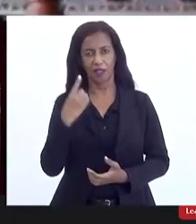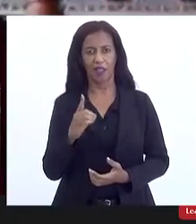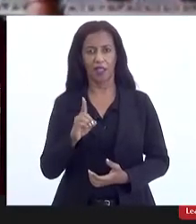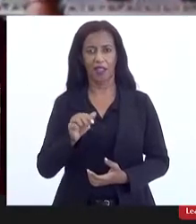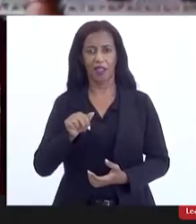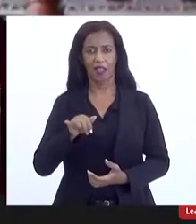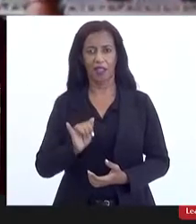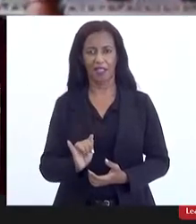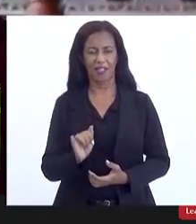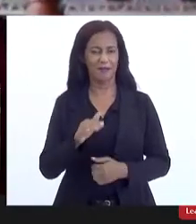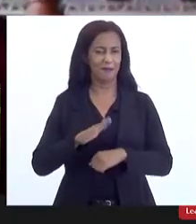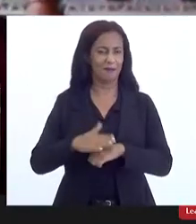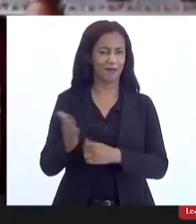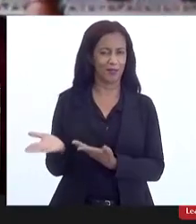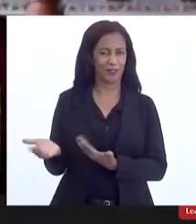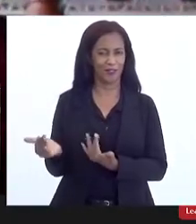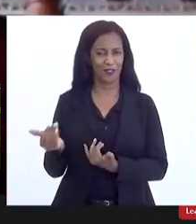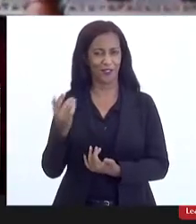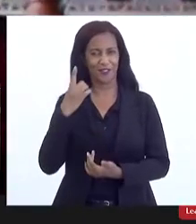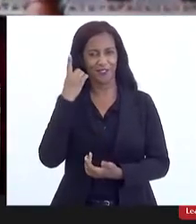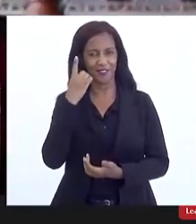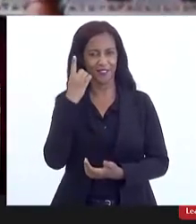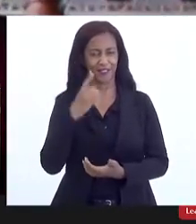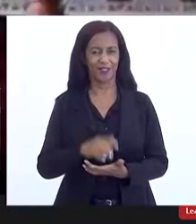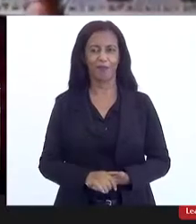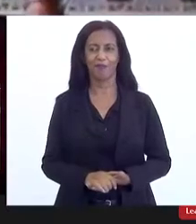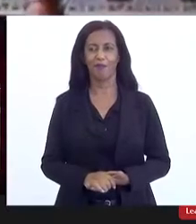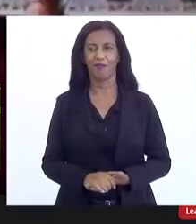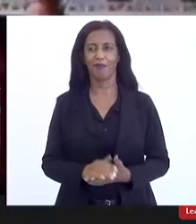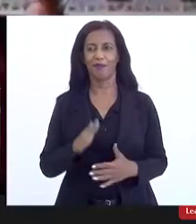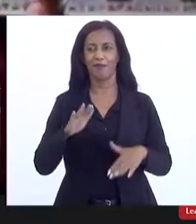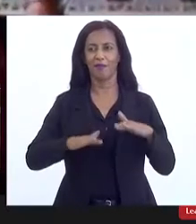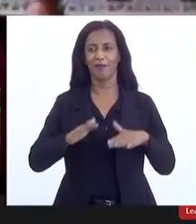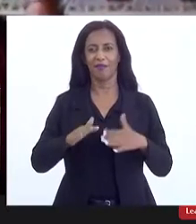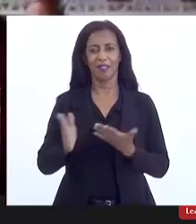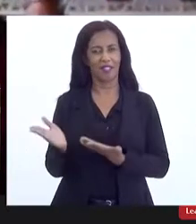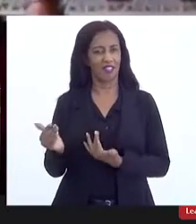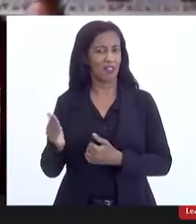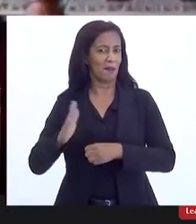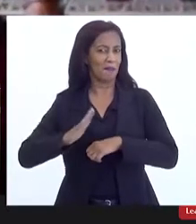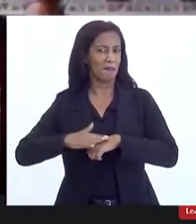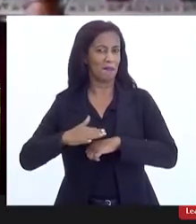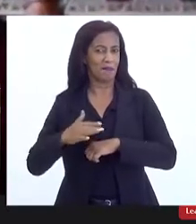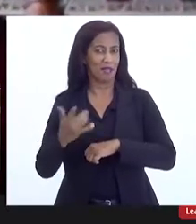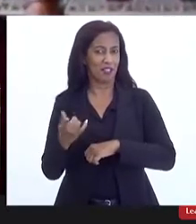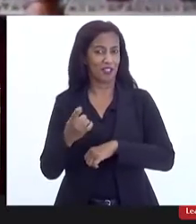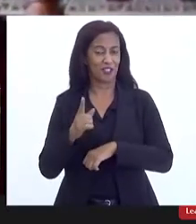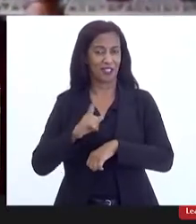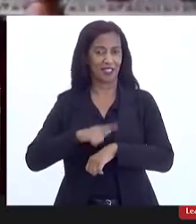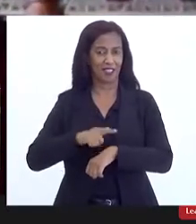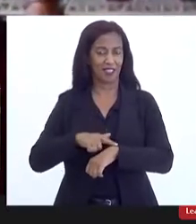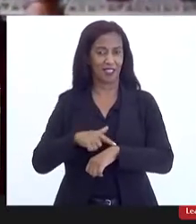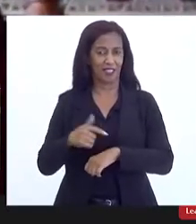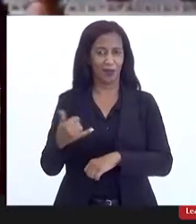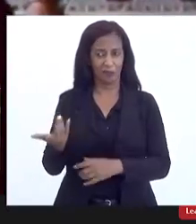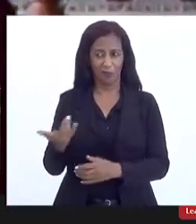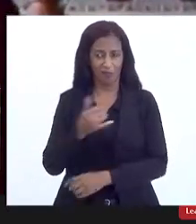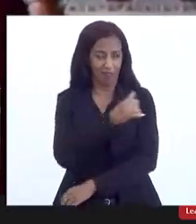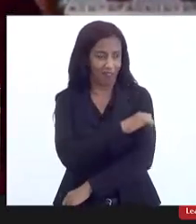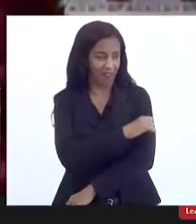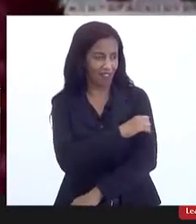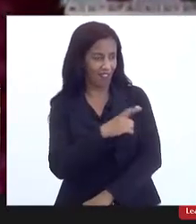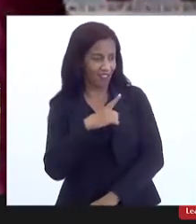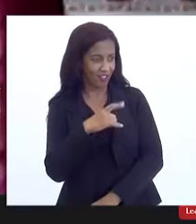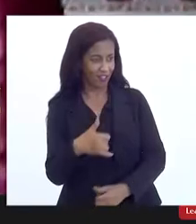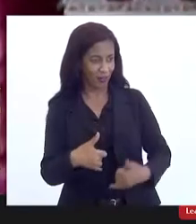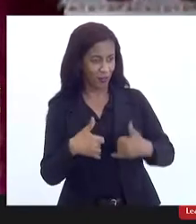nossa deputada mais jovem no parlamento. embora a gente seja jovem há mais tempo, Rejane? A gente tem orgulho aí de ter essa